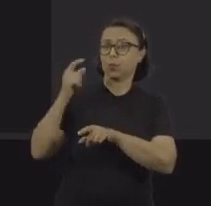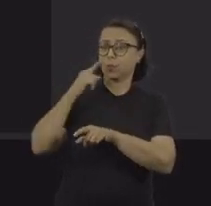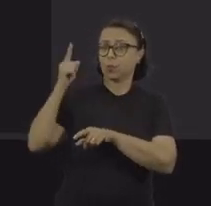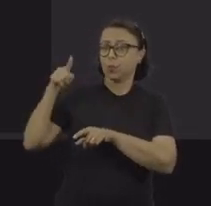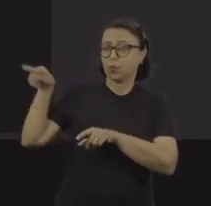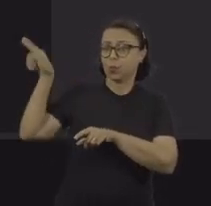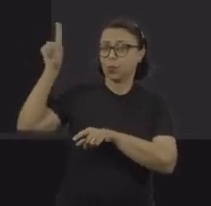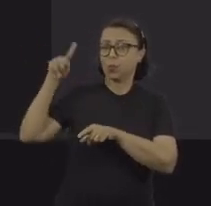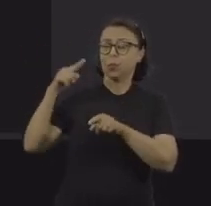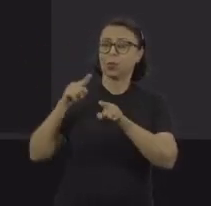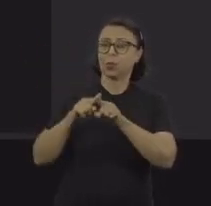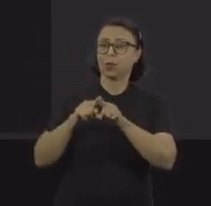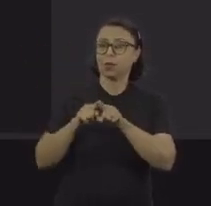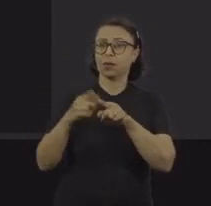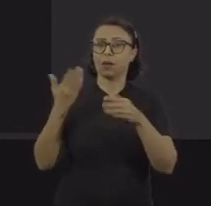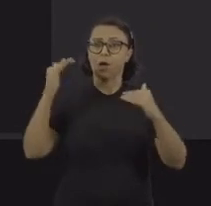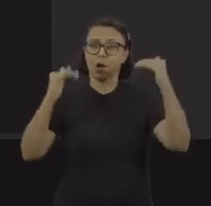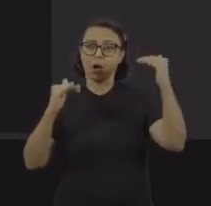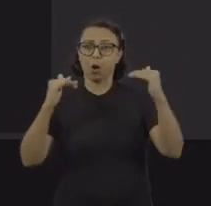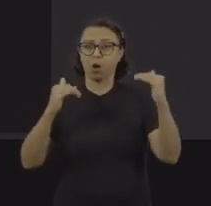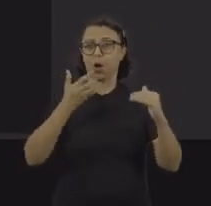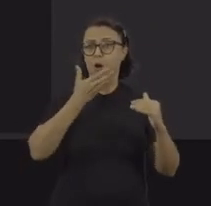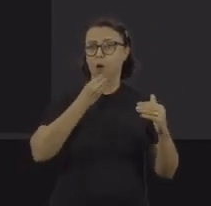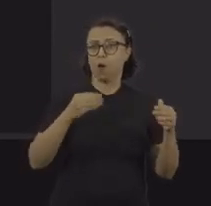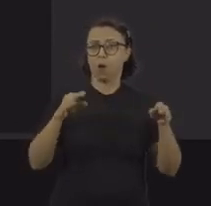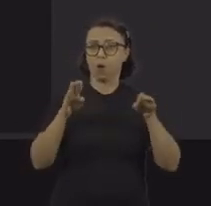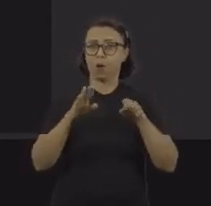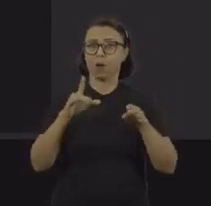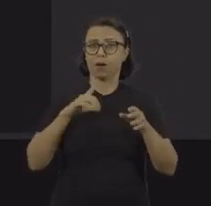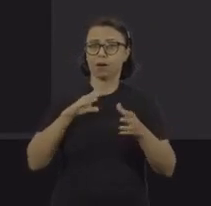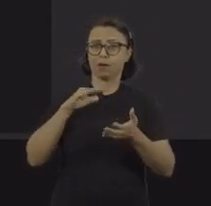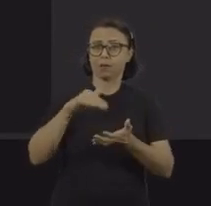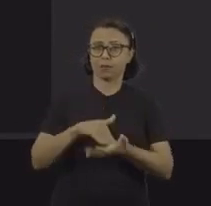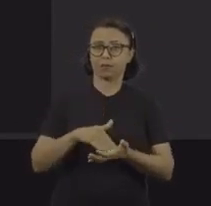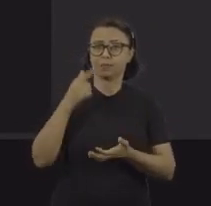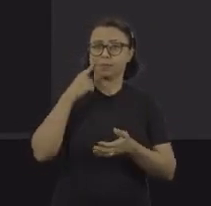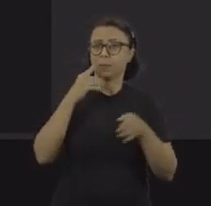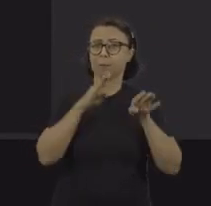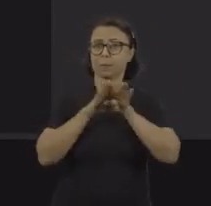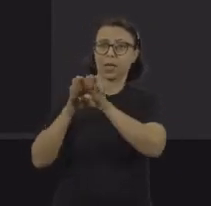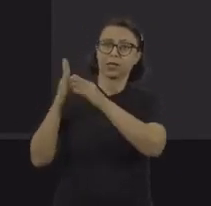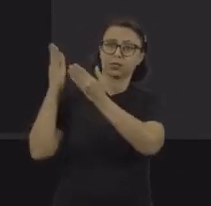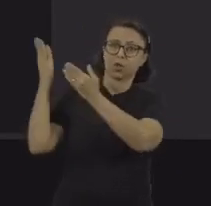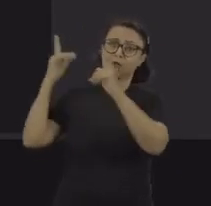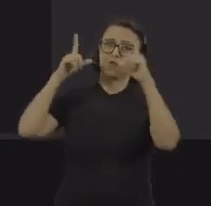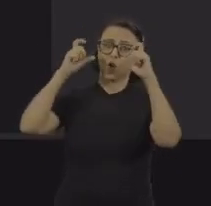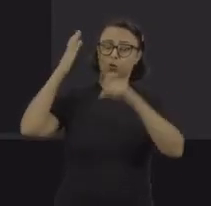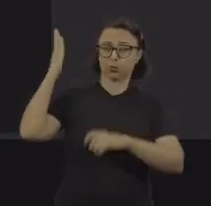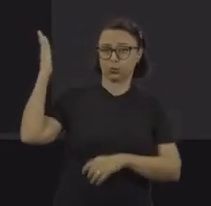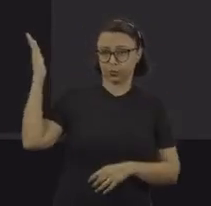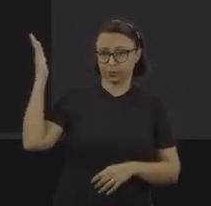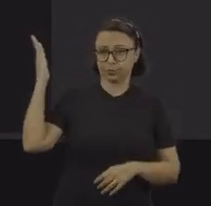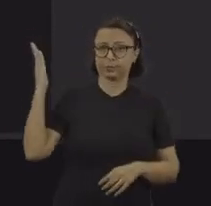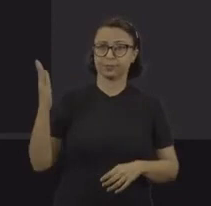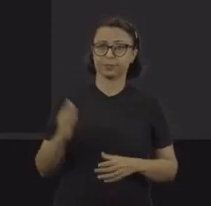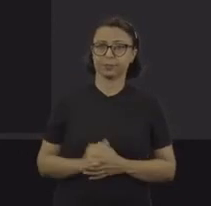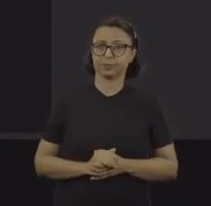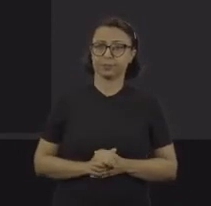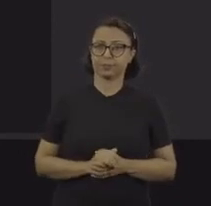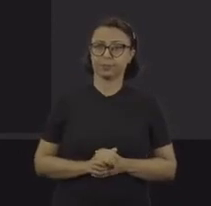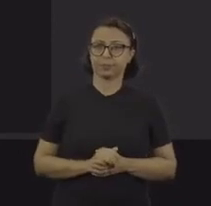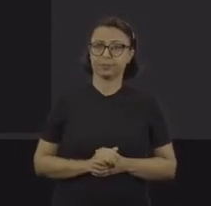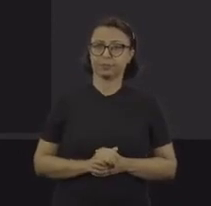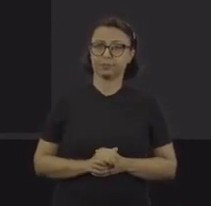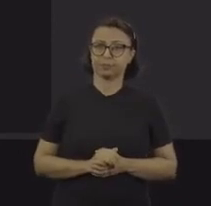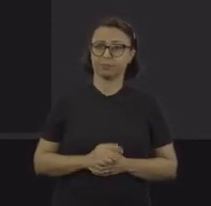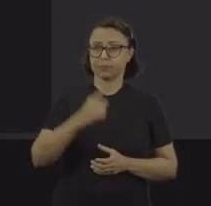delas também é muito parecida com a dos homens. E, no final das contas, gente tem aí um padrão, que a gente se